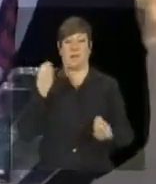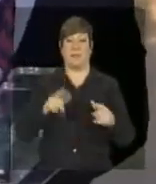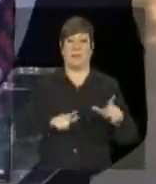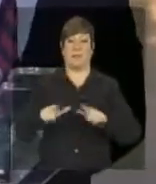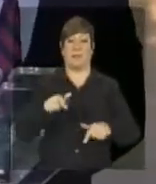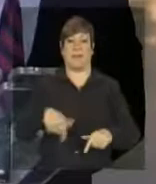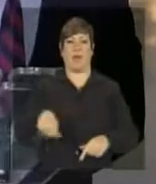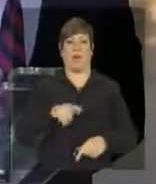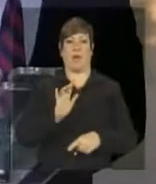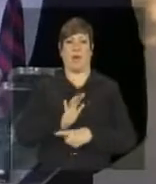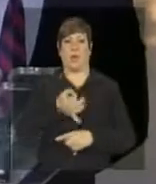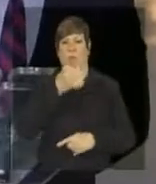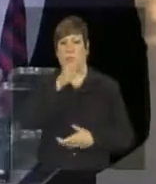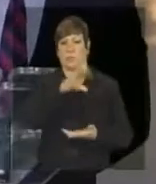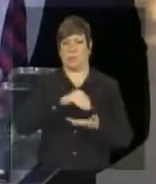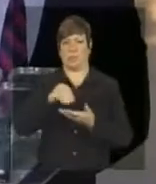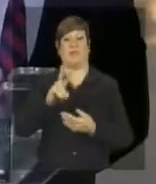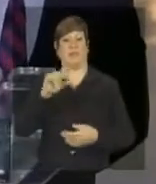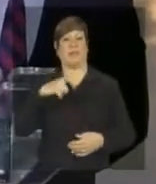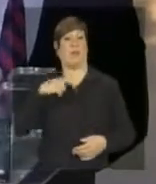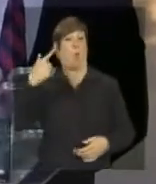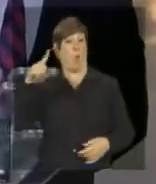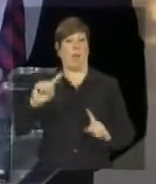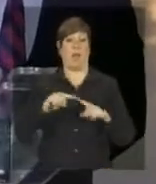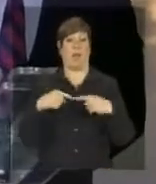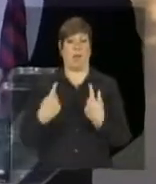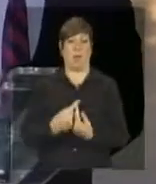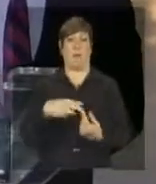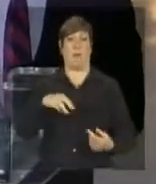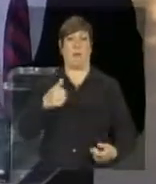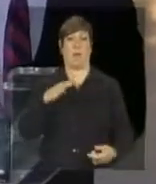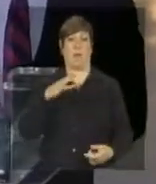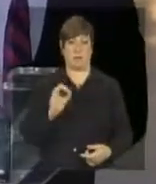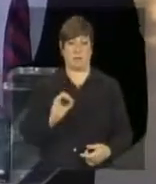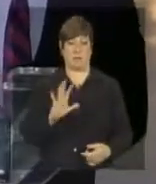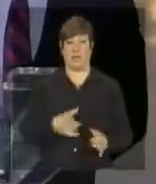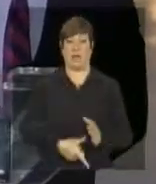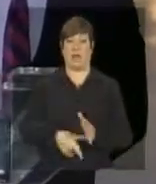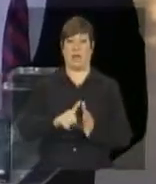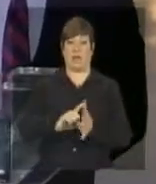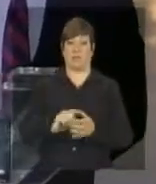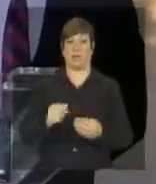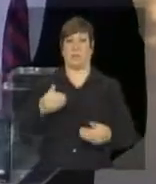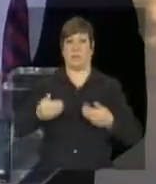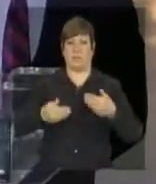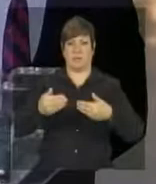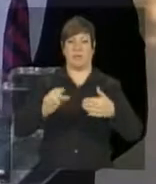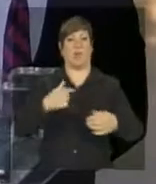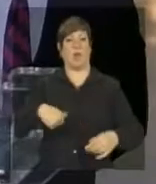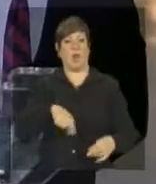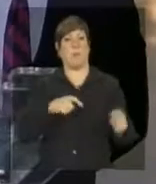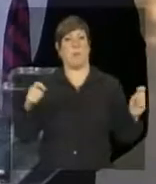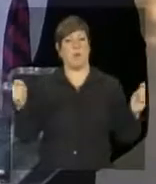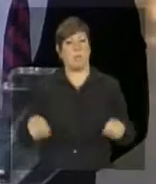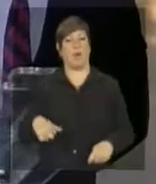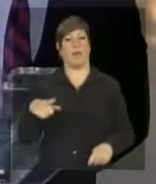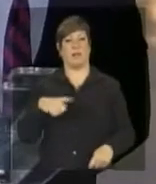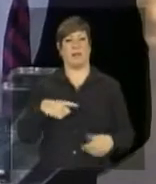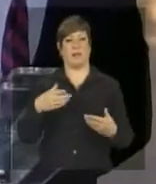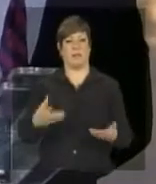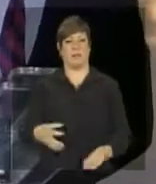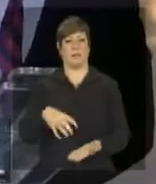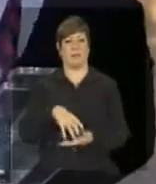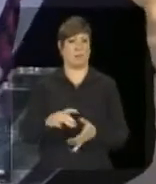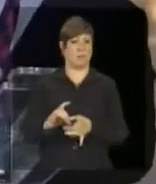contribuições terámos outra reunião em março na comissão, antes do processo de negociação para que a gente possa ter essa unidade e